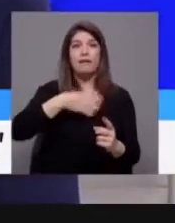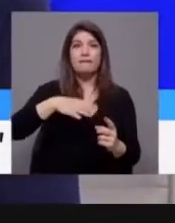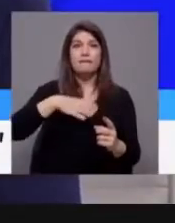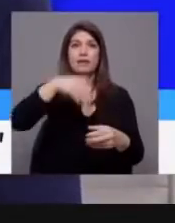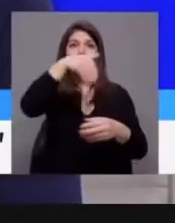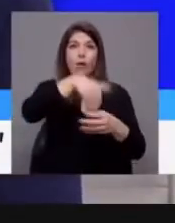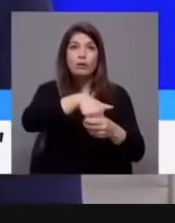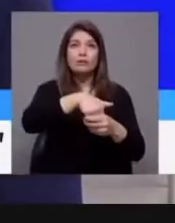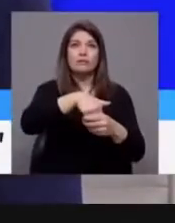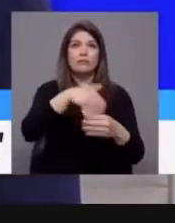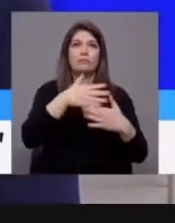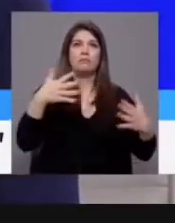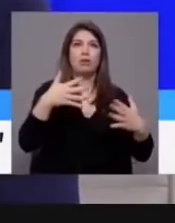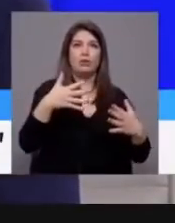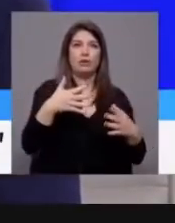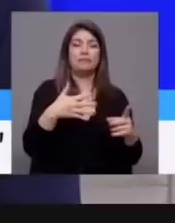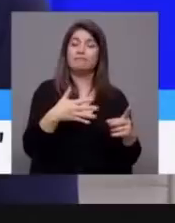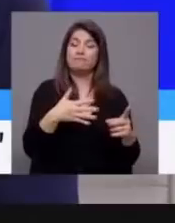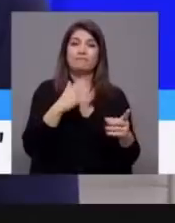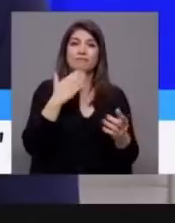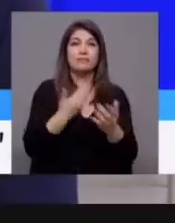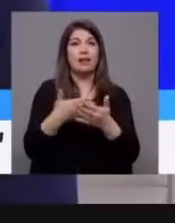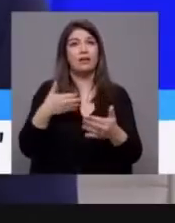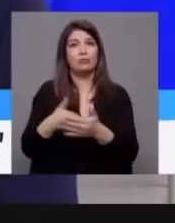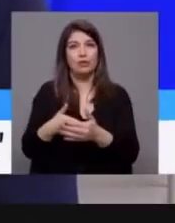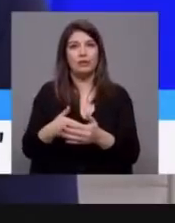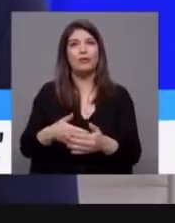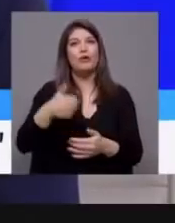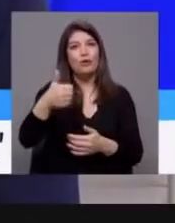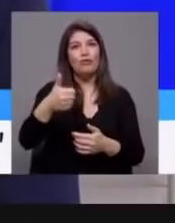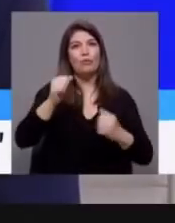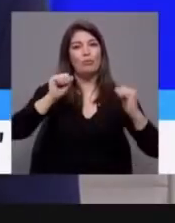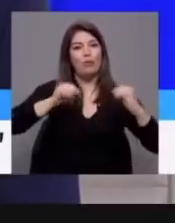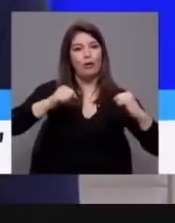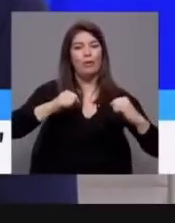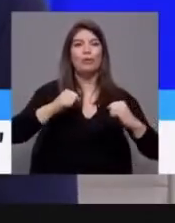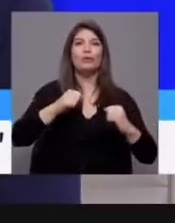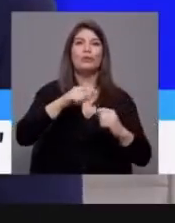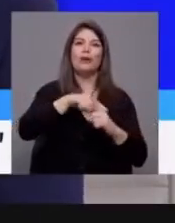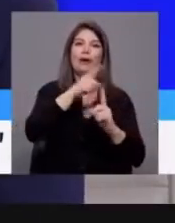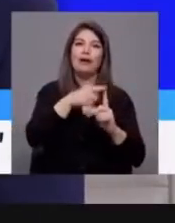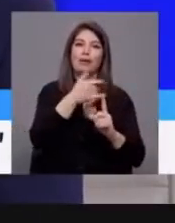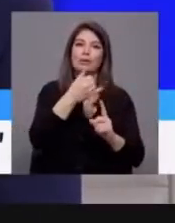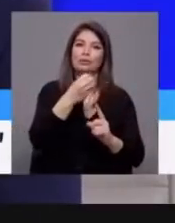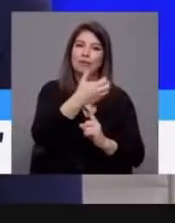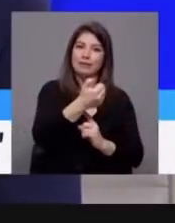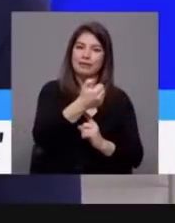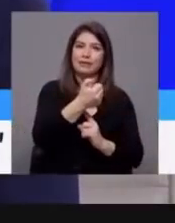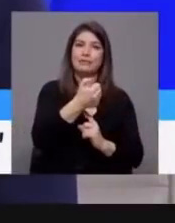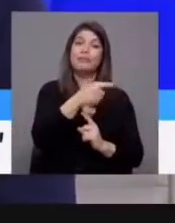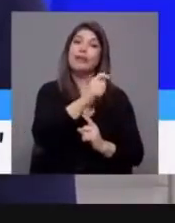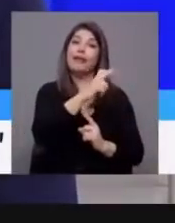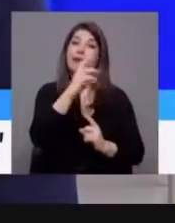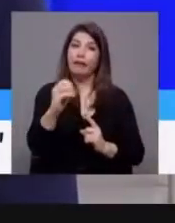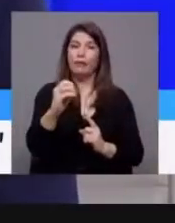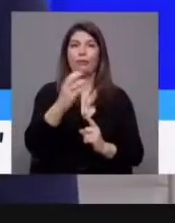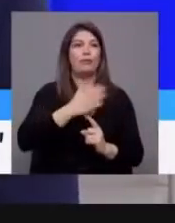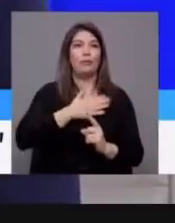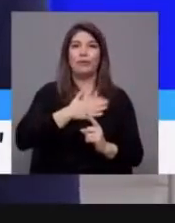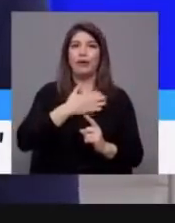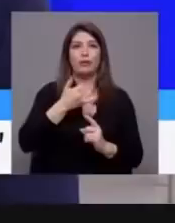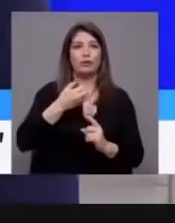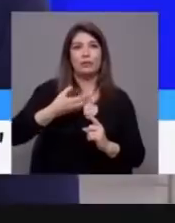simples e que eram fundamentais para o país. Foi bom termos feito um acordo escrito em 2015. Foi um erro ter recusado um acordo escrito em